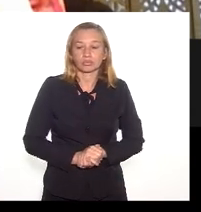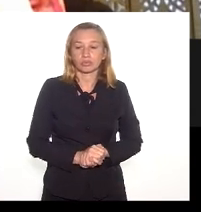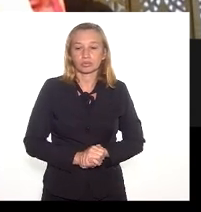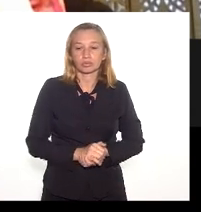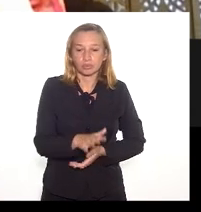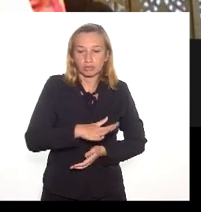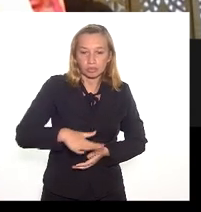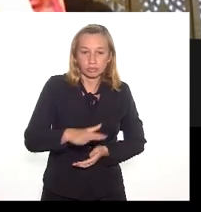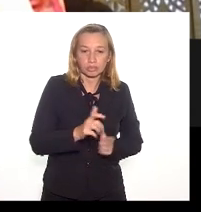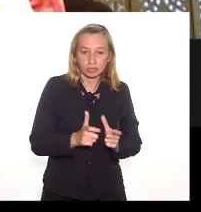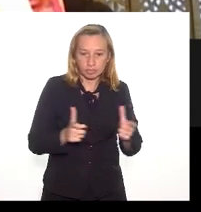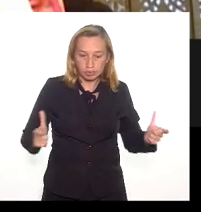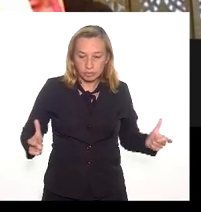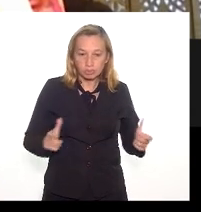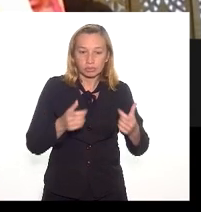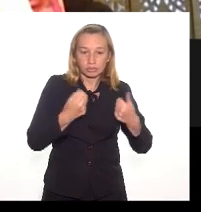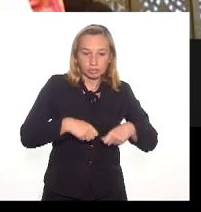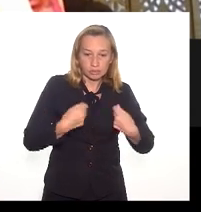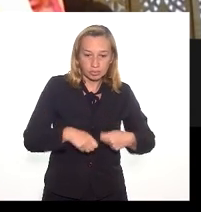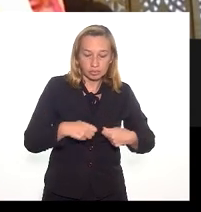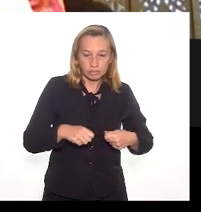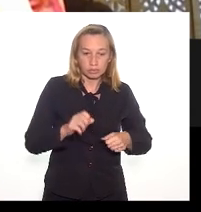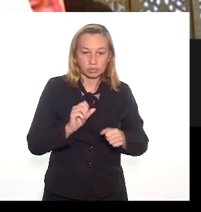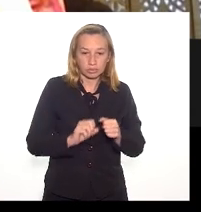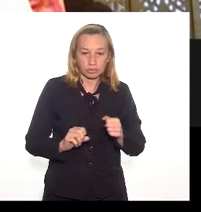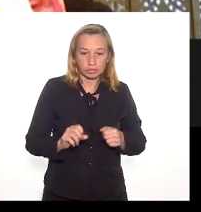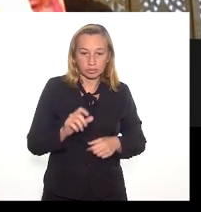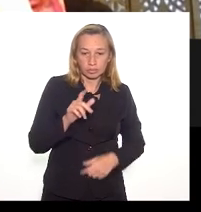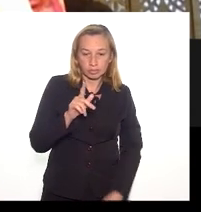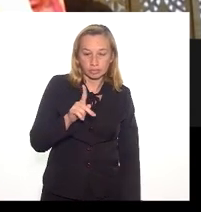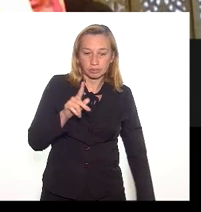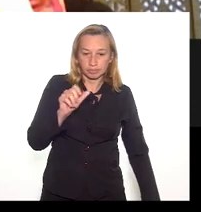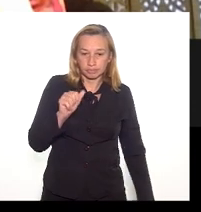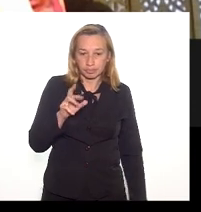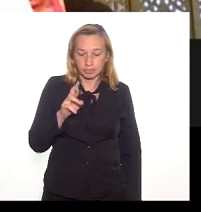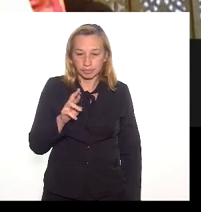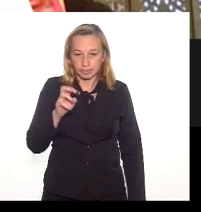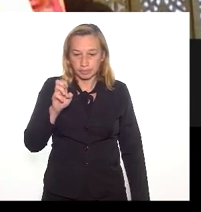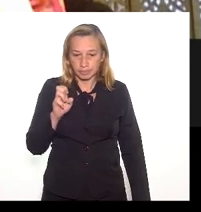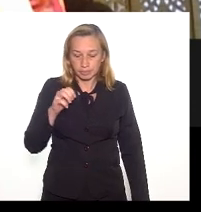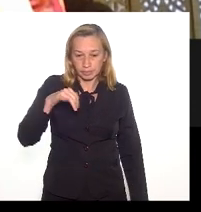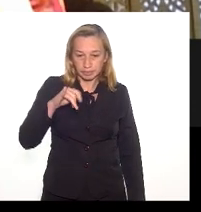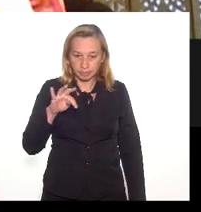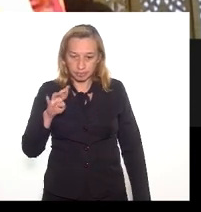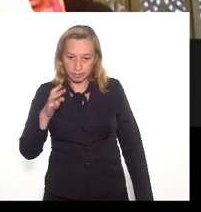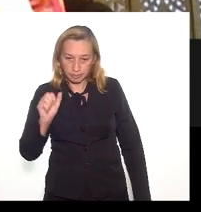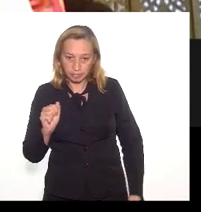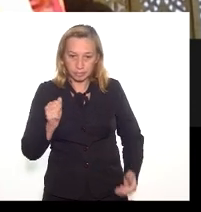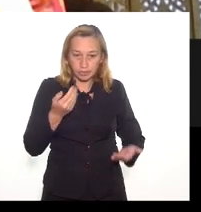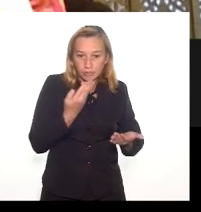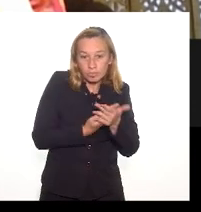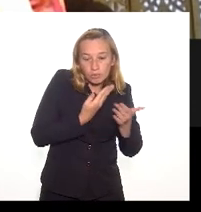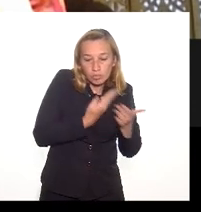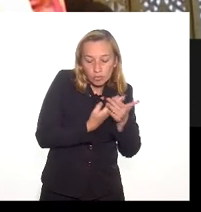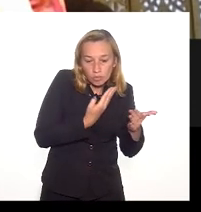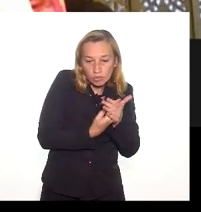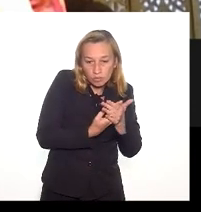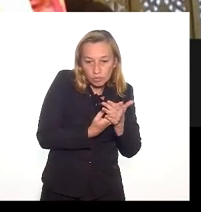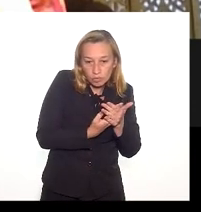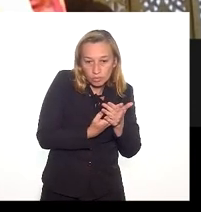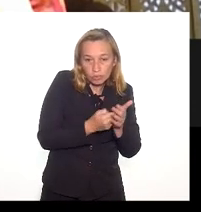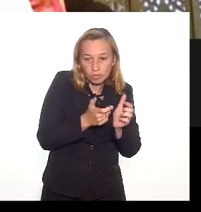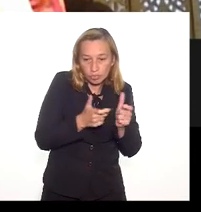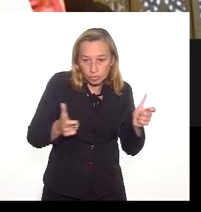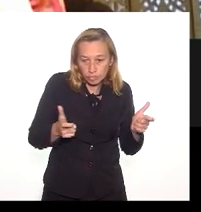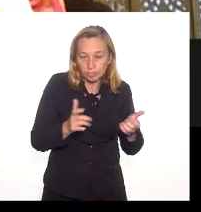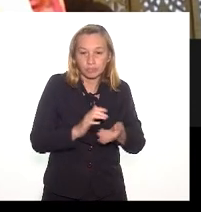Então, seria necessário a realização de uma panimetria e um estudo panialtimétrico